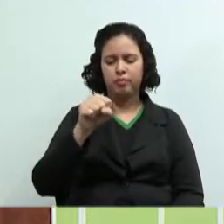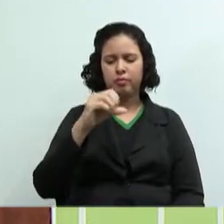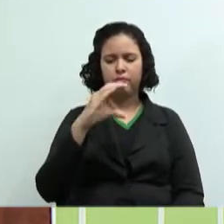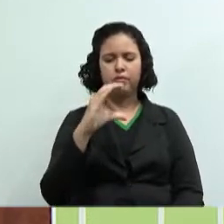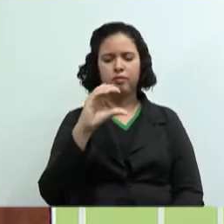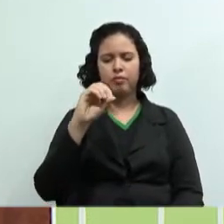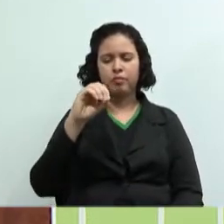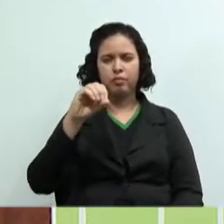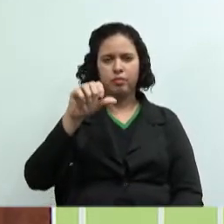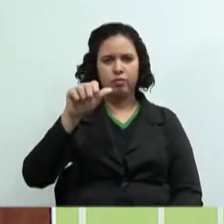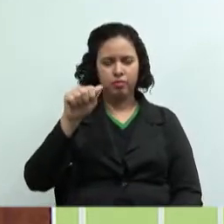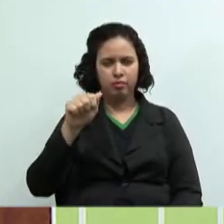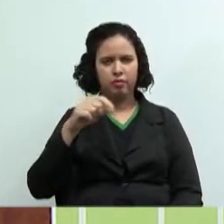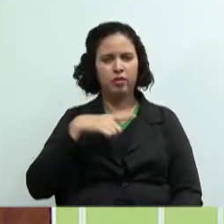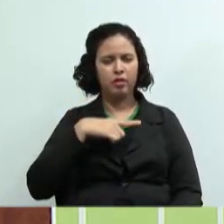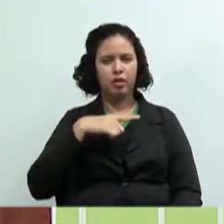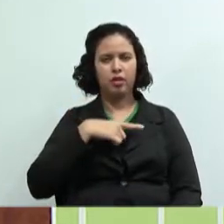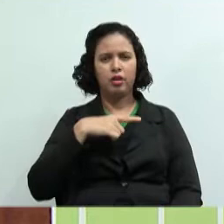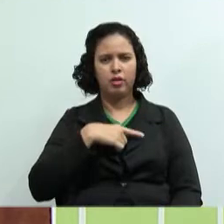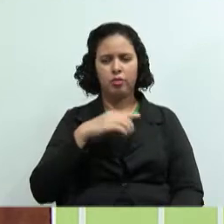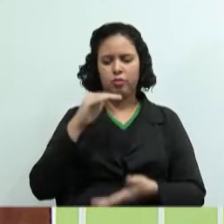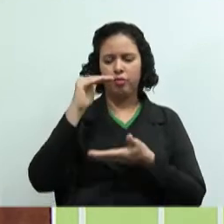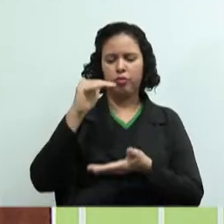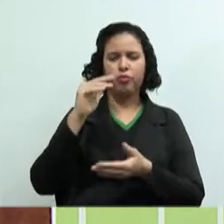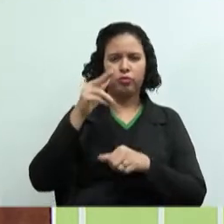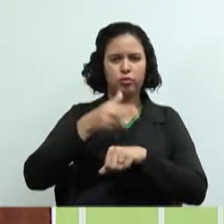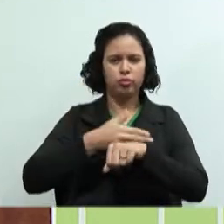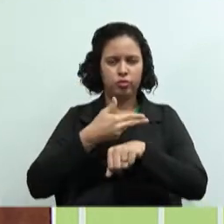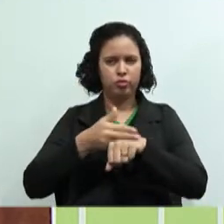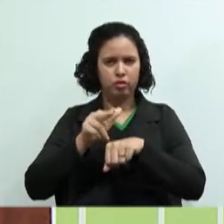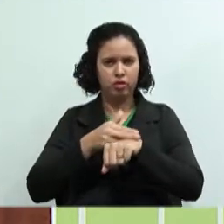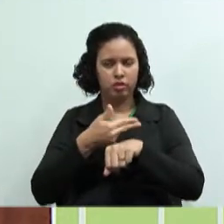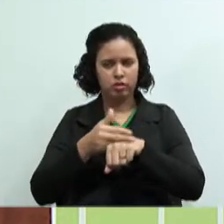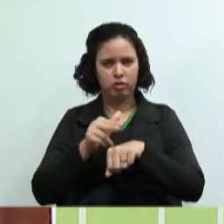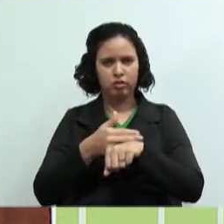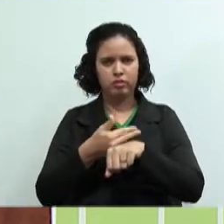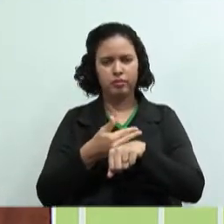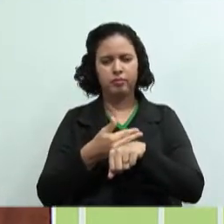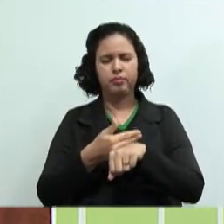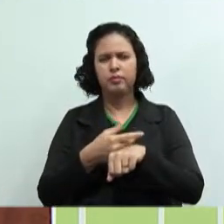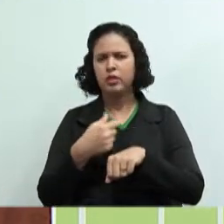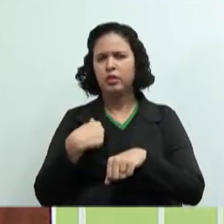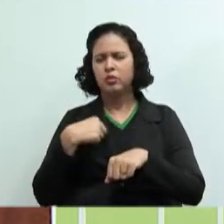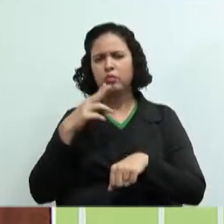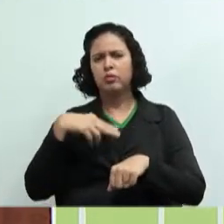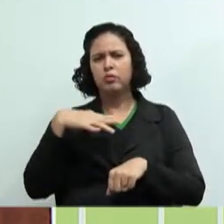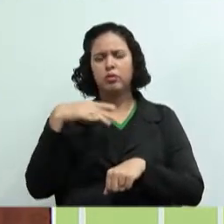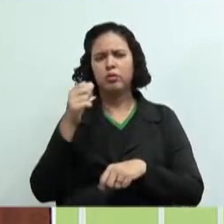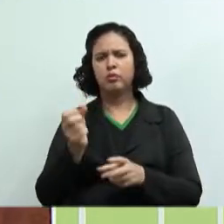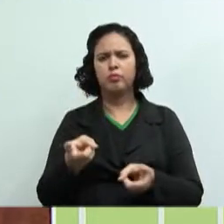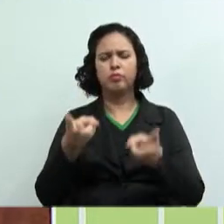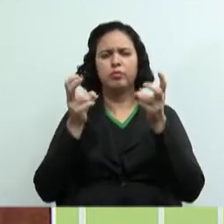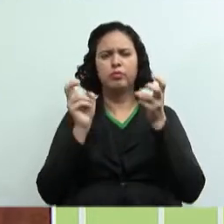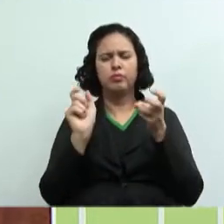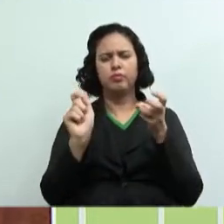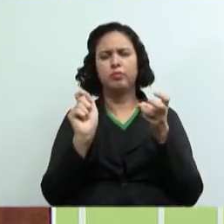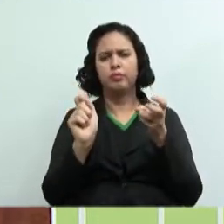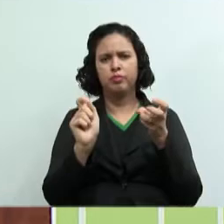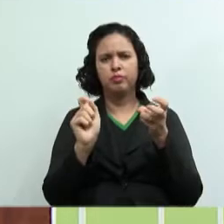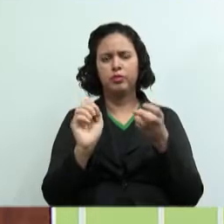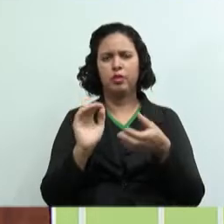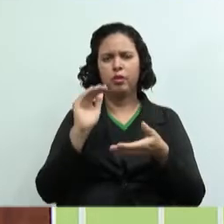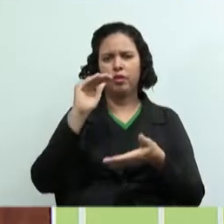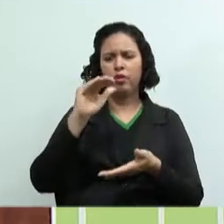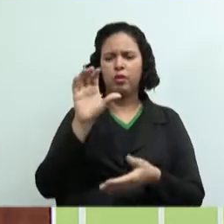de ovos de Páscoa. Então nós temos no mercado, muitas vezes... Eu nunca percebi, já percebeu, professora Priscila? Ovos de